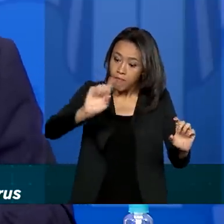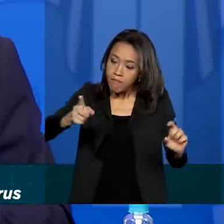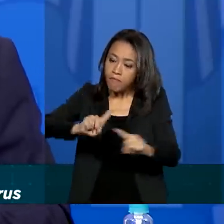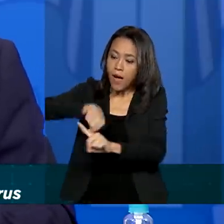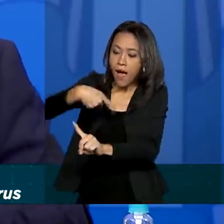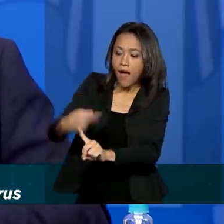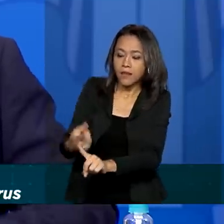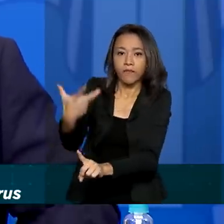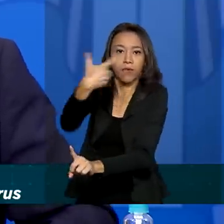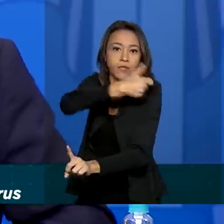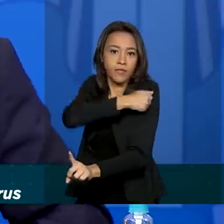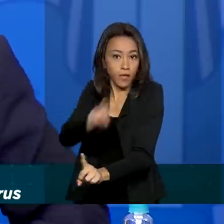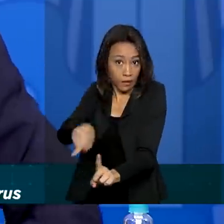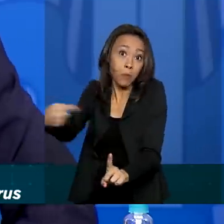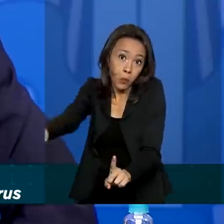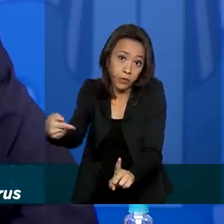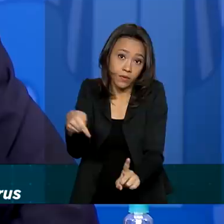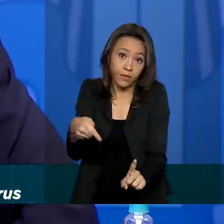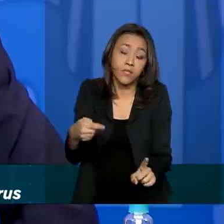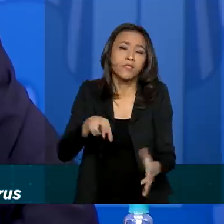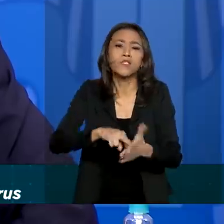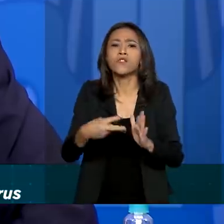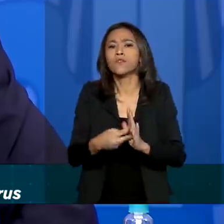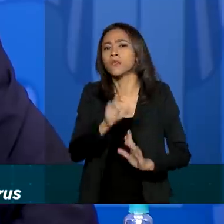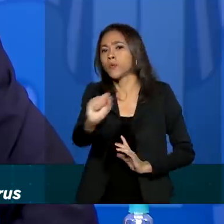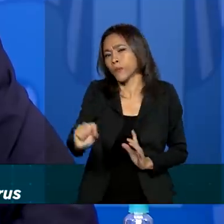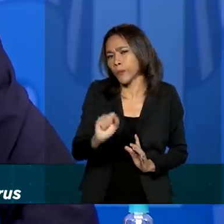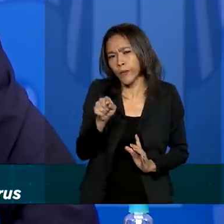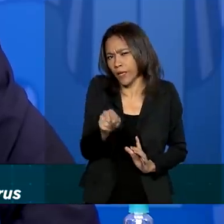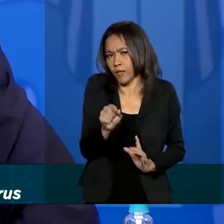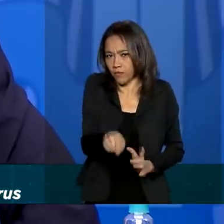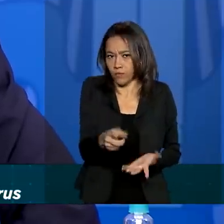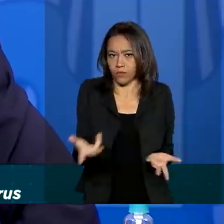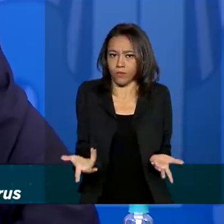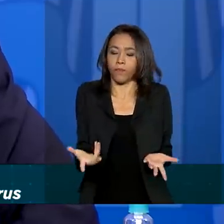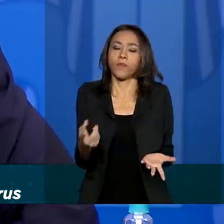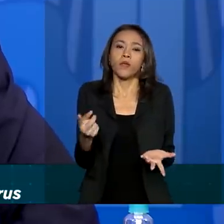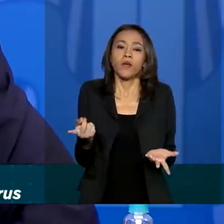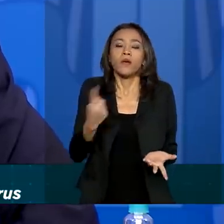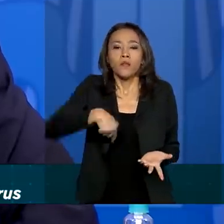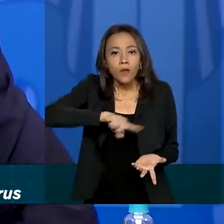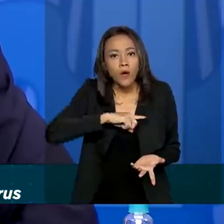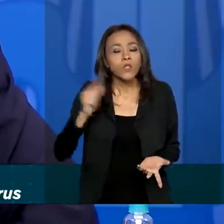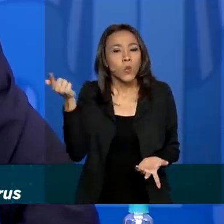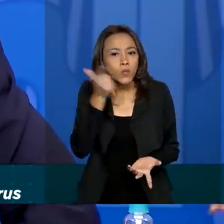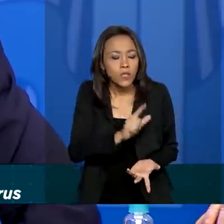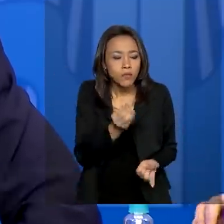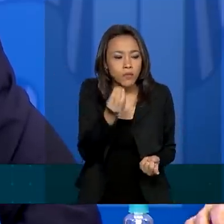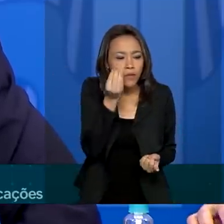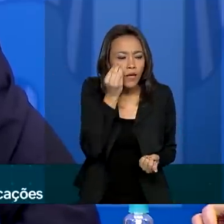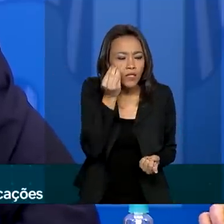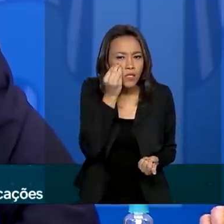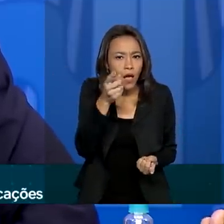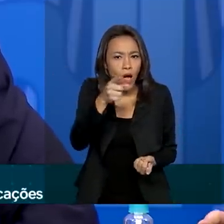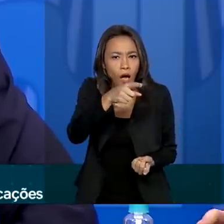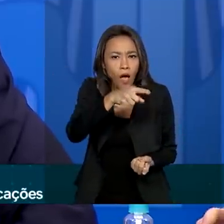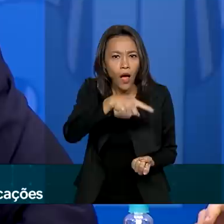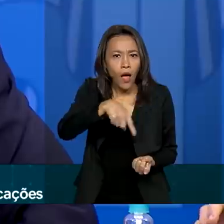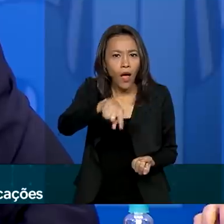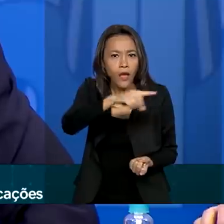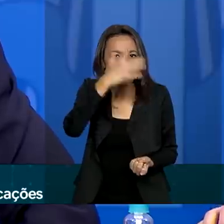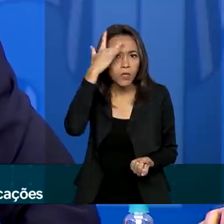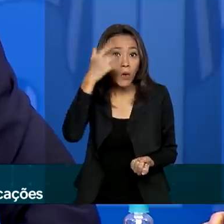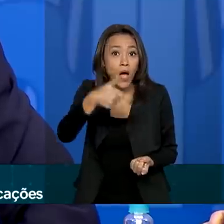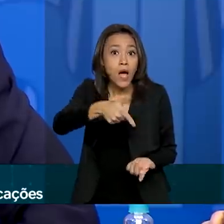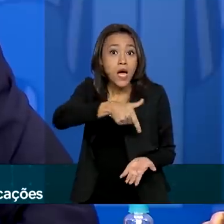significa o seguinte, nós podemos testar as pessoas e começar a tratar antes da pessoa